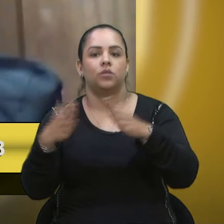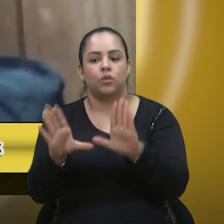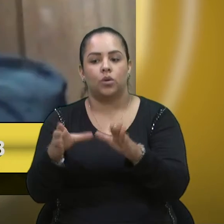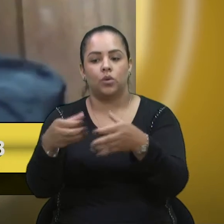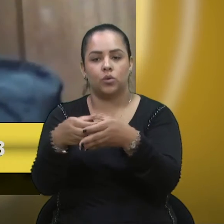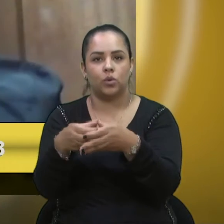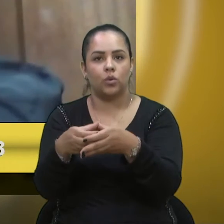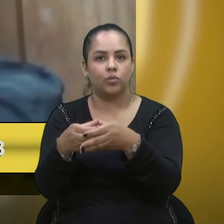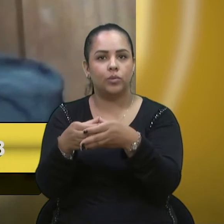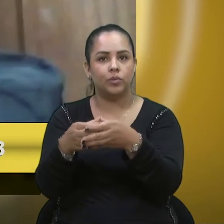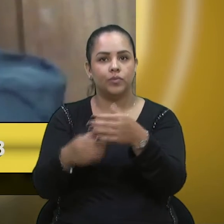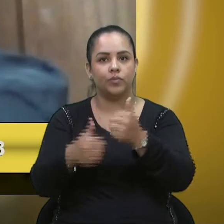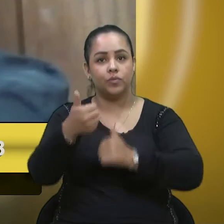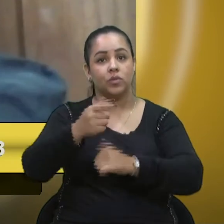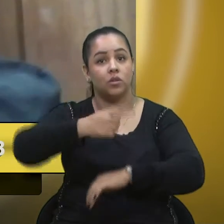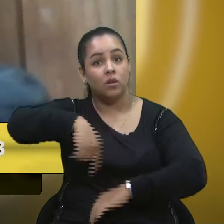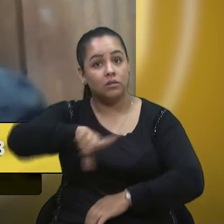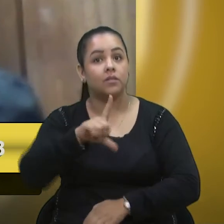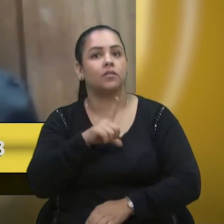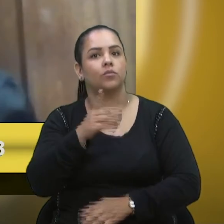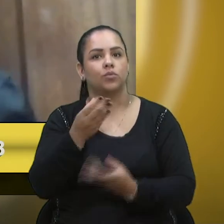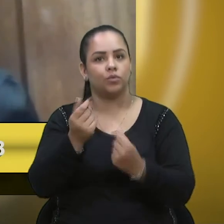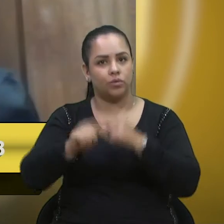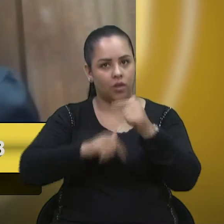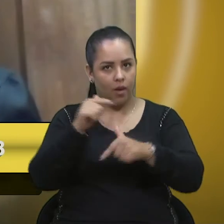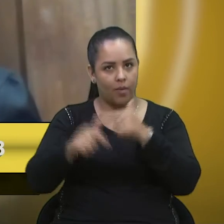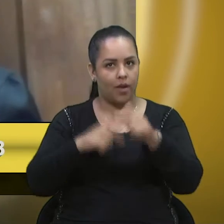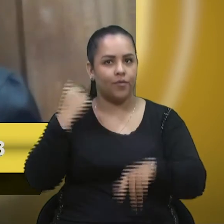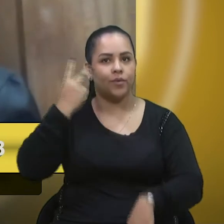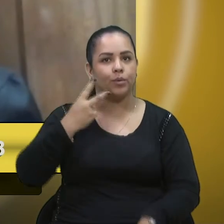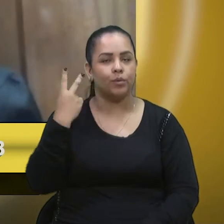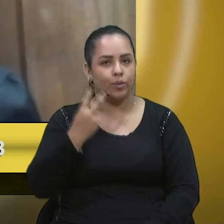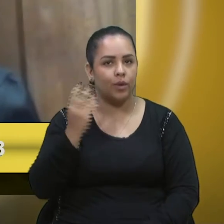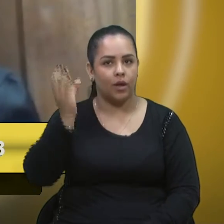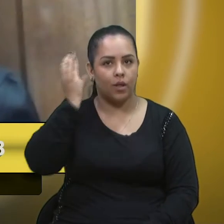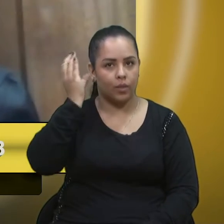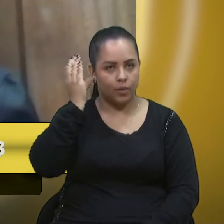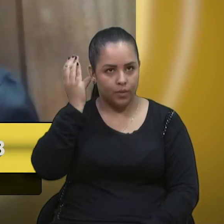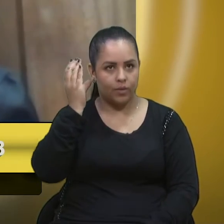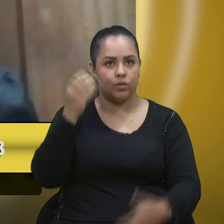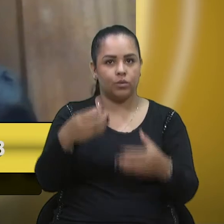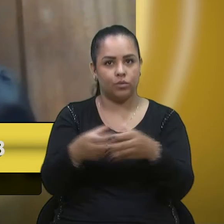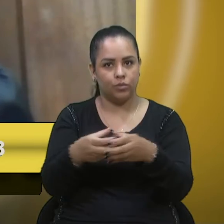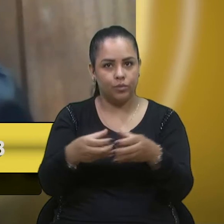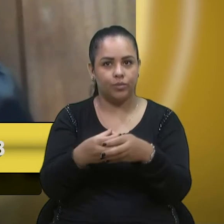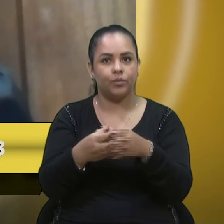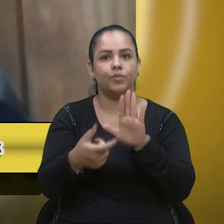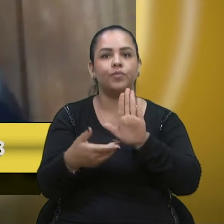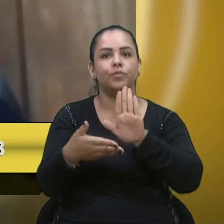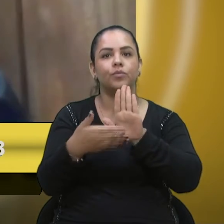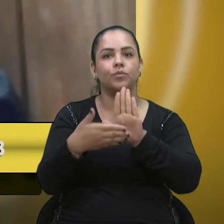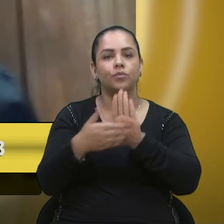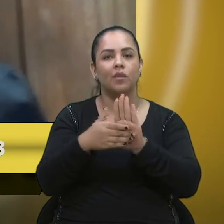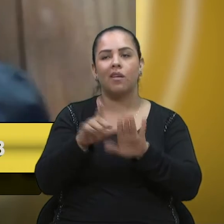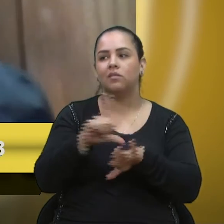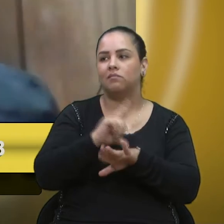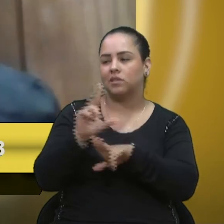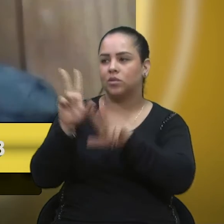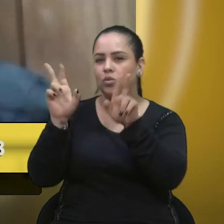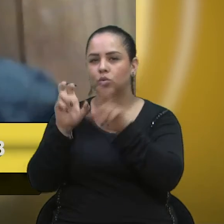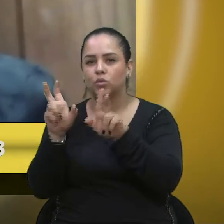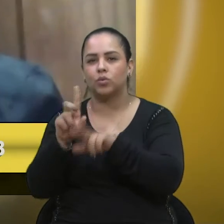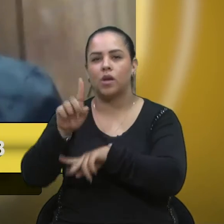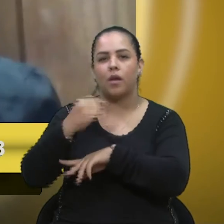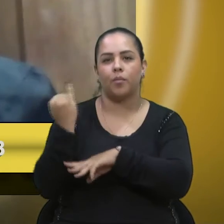nós teremos bastante trabalho, vereador Cadori, por essa sua frente parlamentar proposta, diversos assuntos que são urgentes